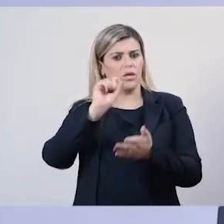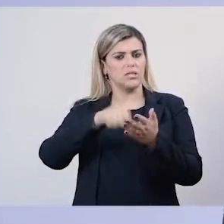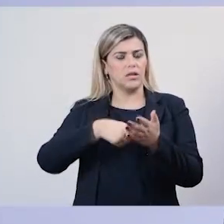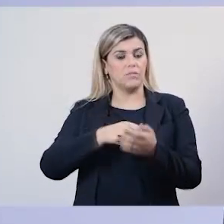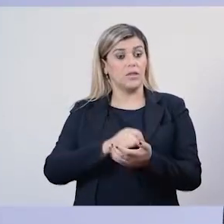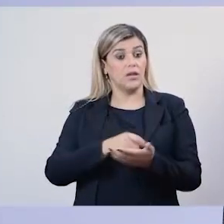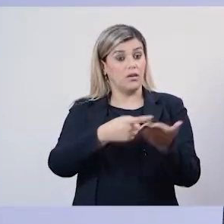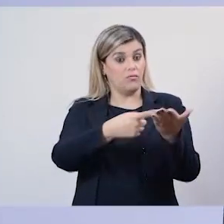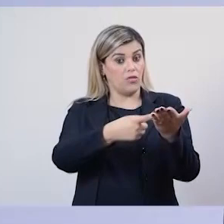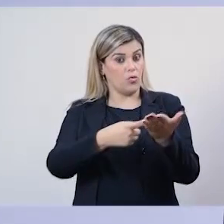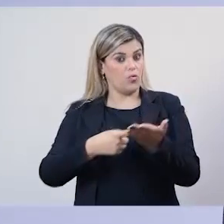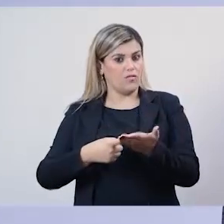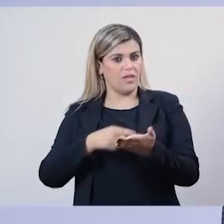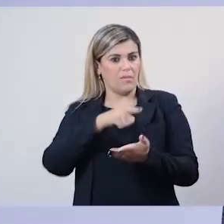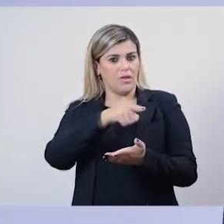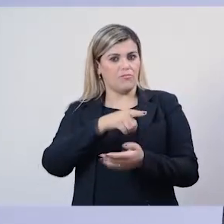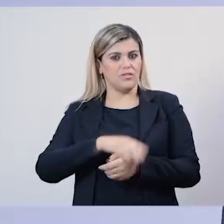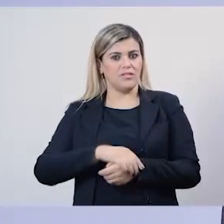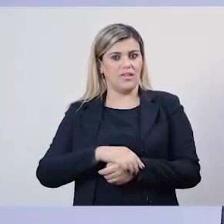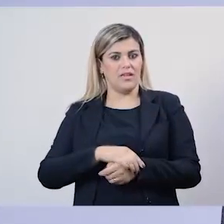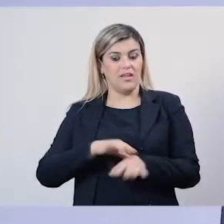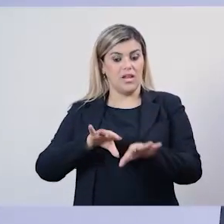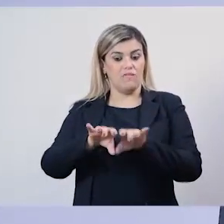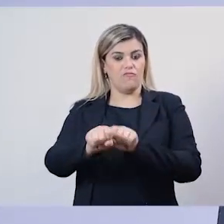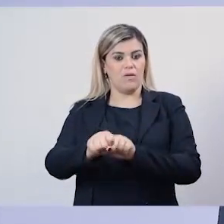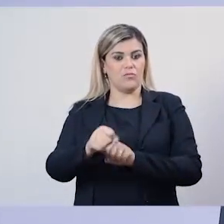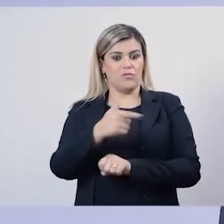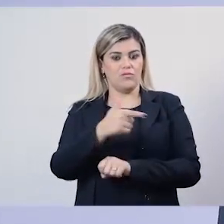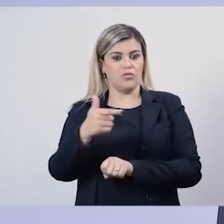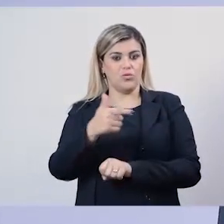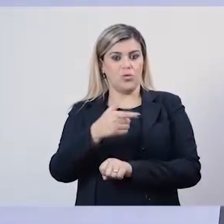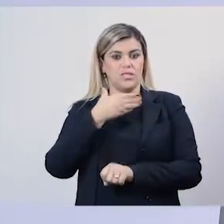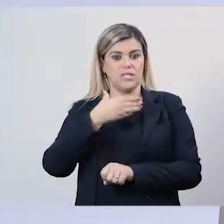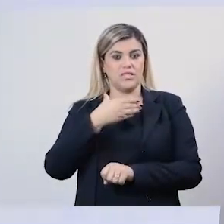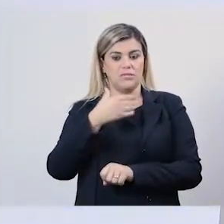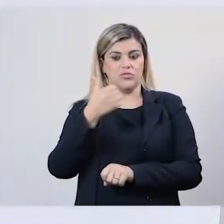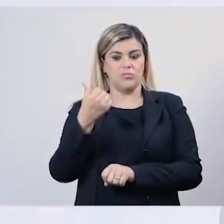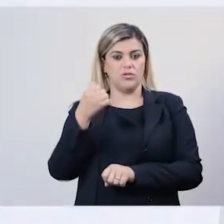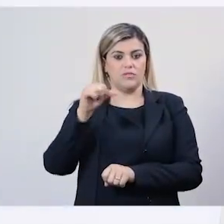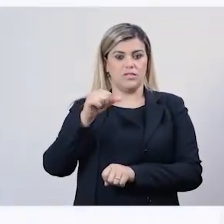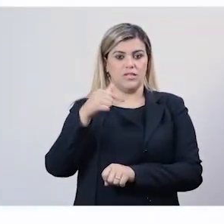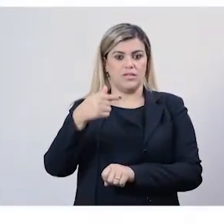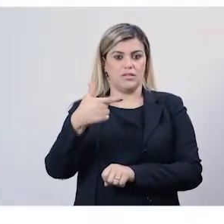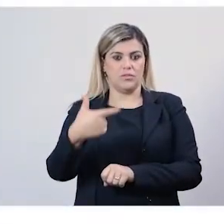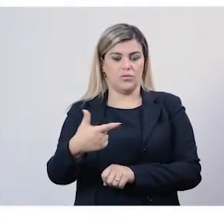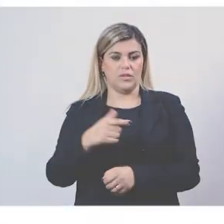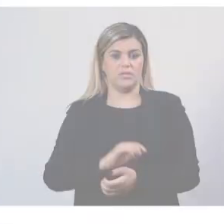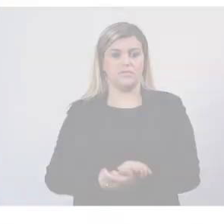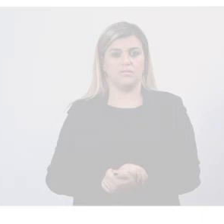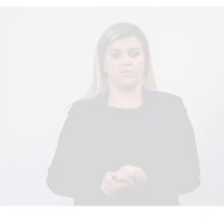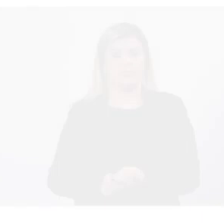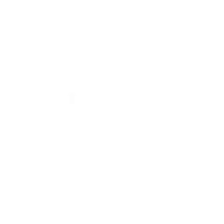convidados para ser paranímos da nossa turma, dia 22 de dezembro de 1972. 22 de